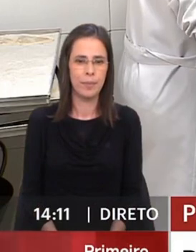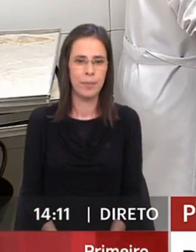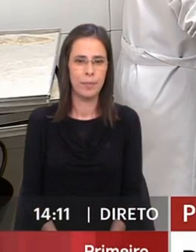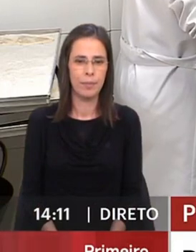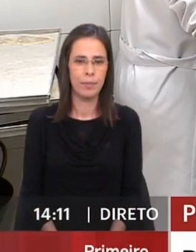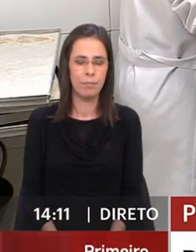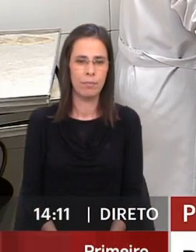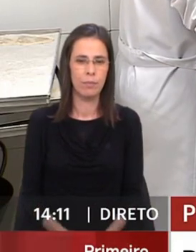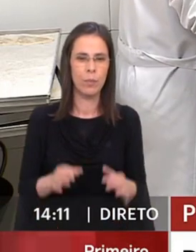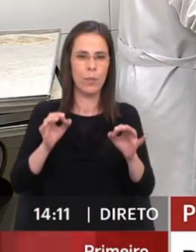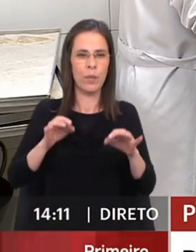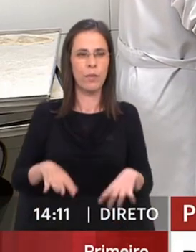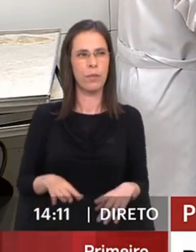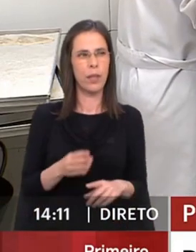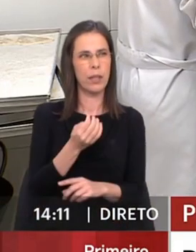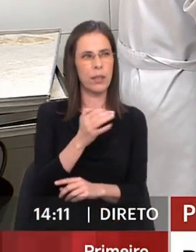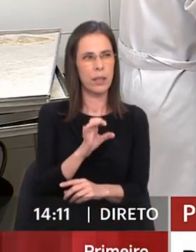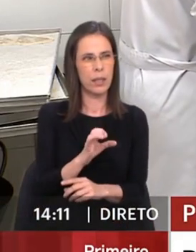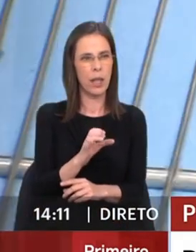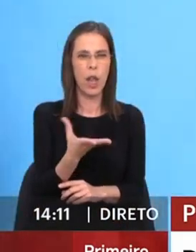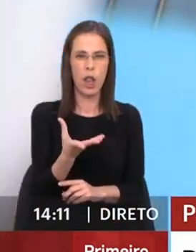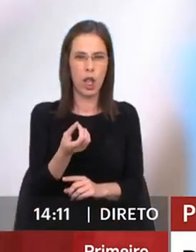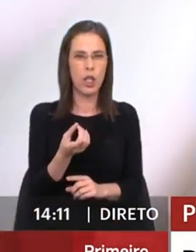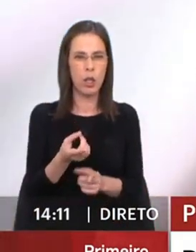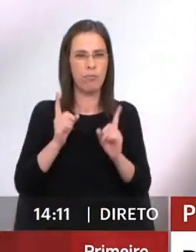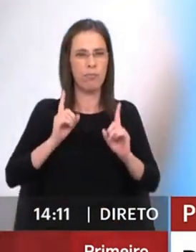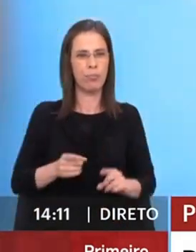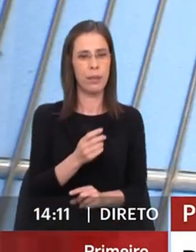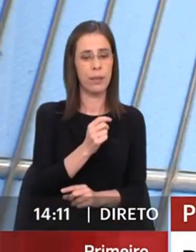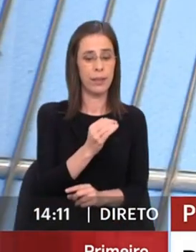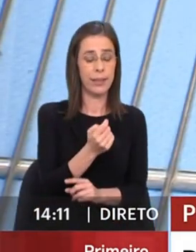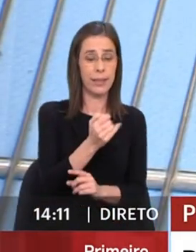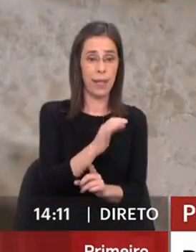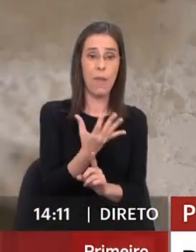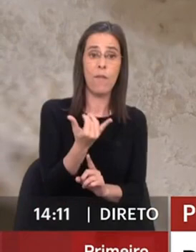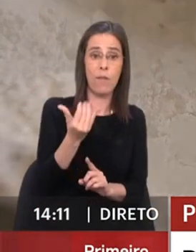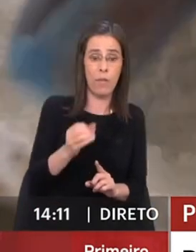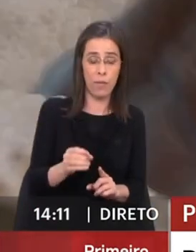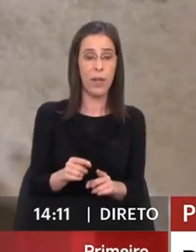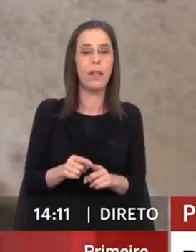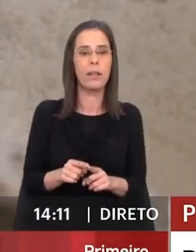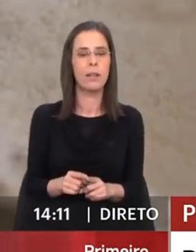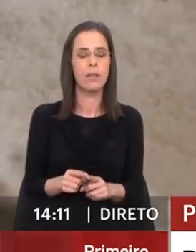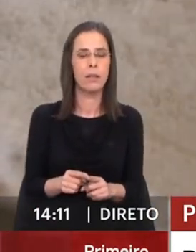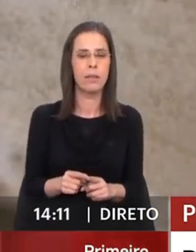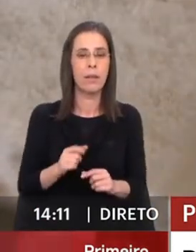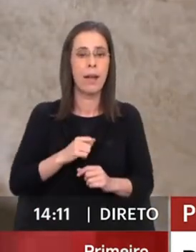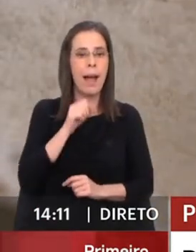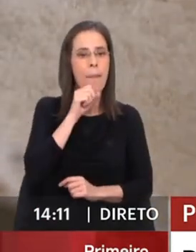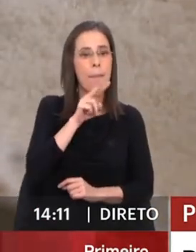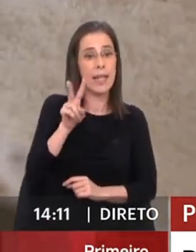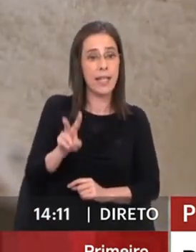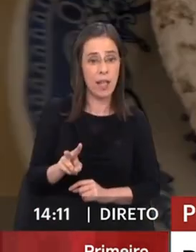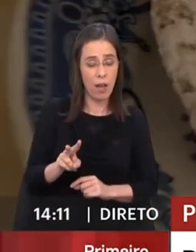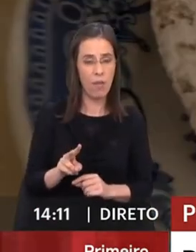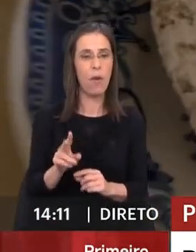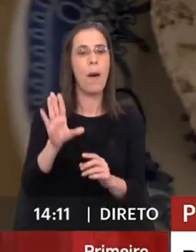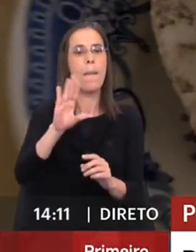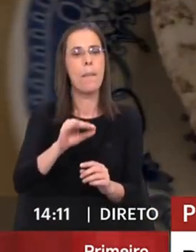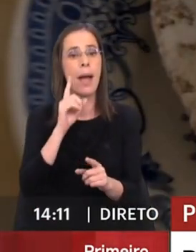Desde os finais do século XIX, inícios do século XX, em que a bisavó mais duas